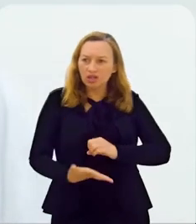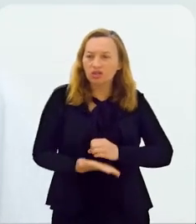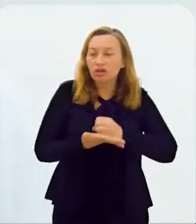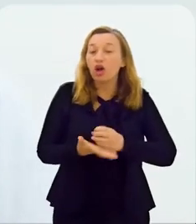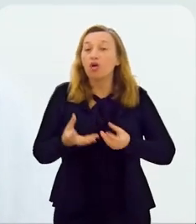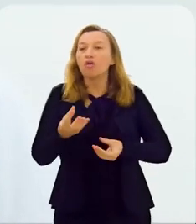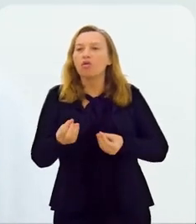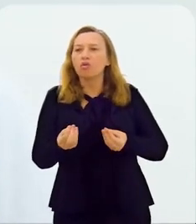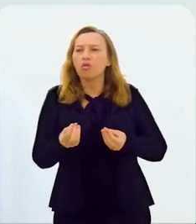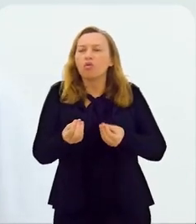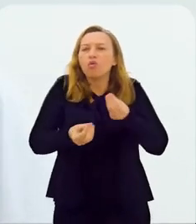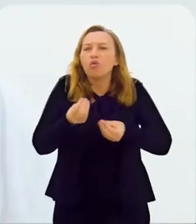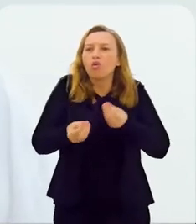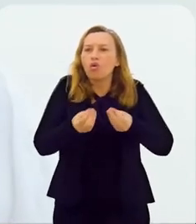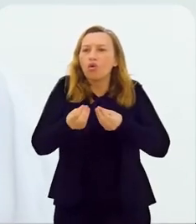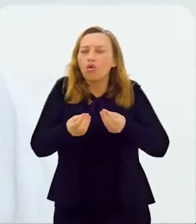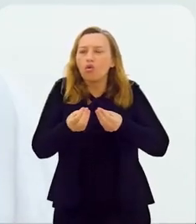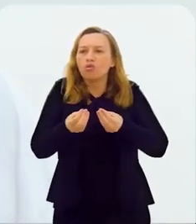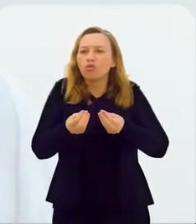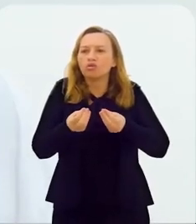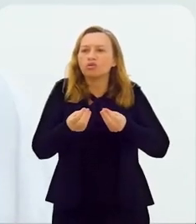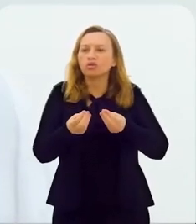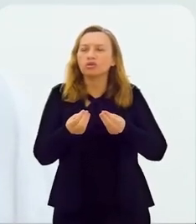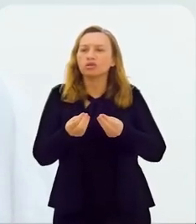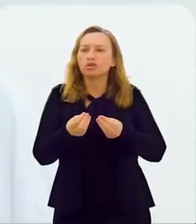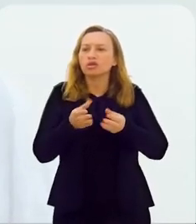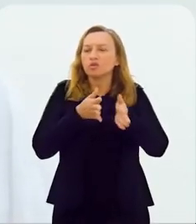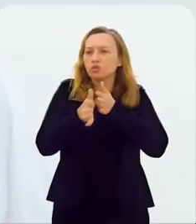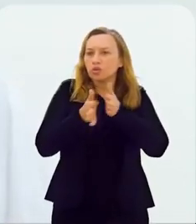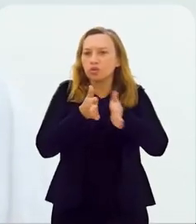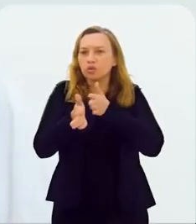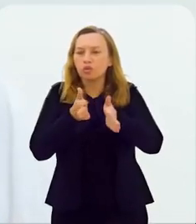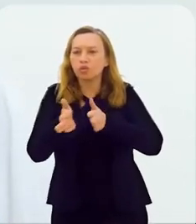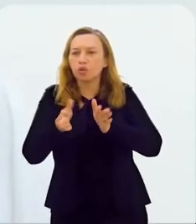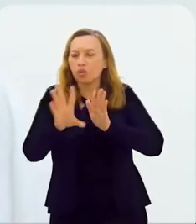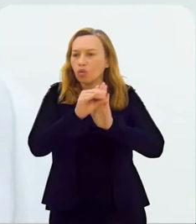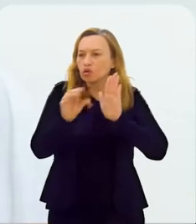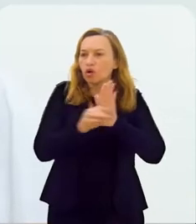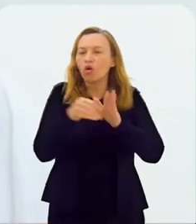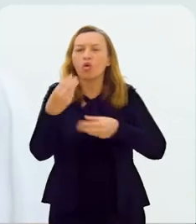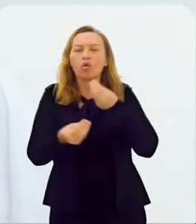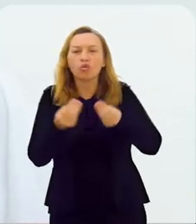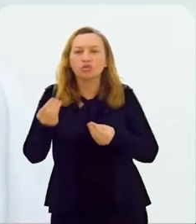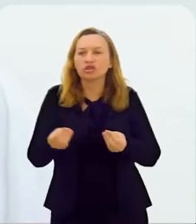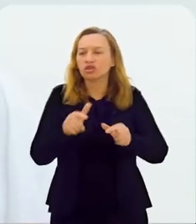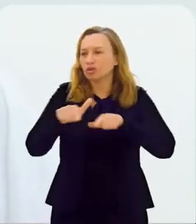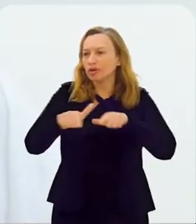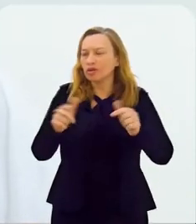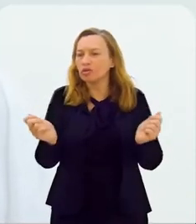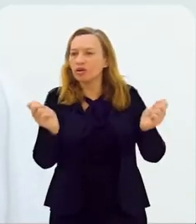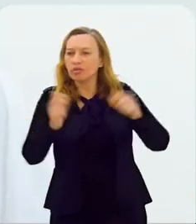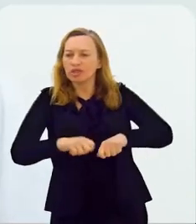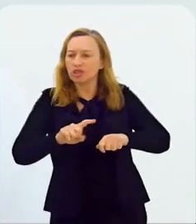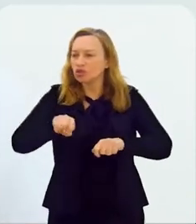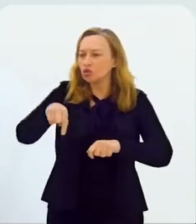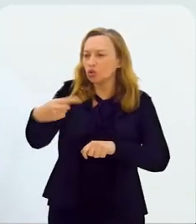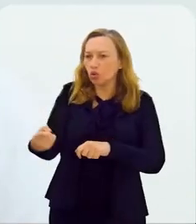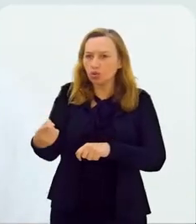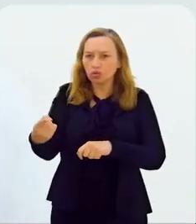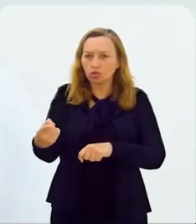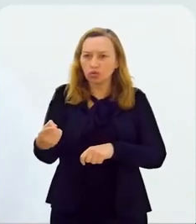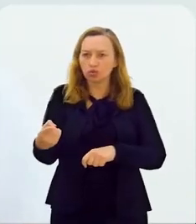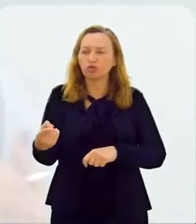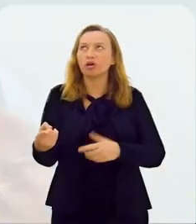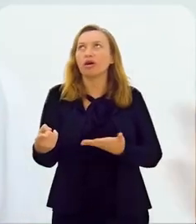governos na área da sustentabilidade. Como acessar todo esse conjunto de conteúdos e de que forma também vocês trabalham na